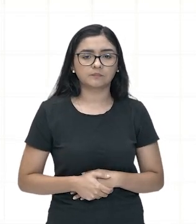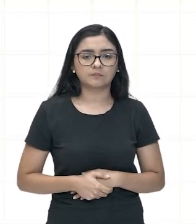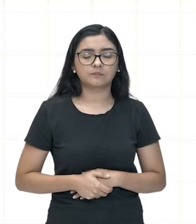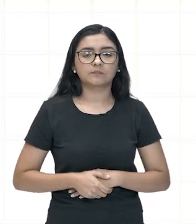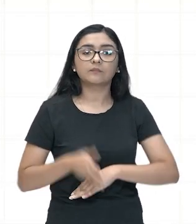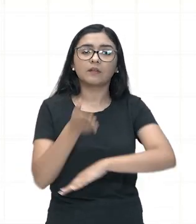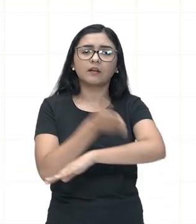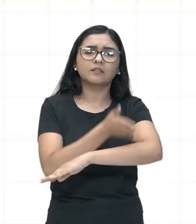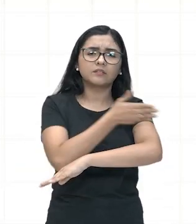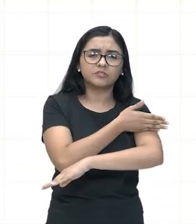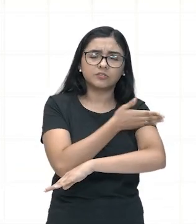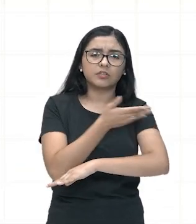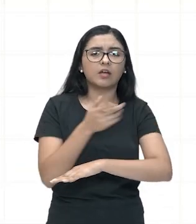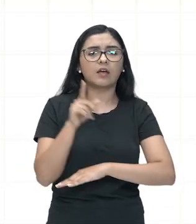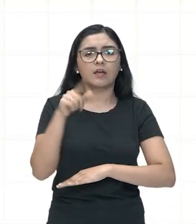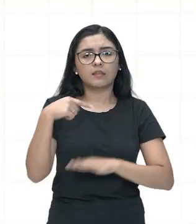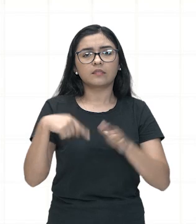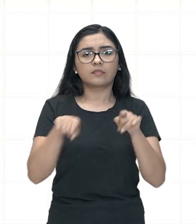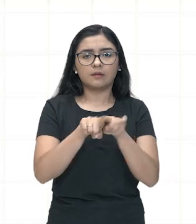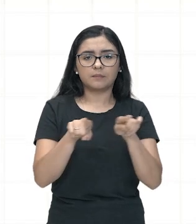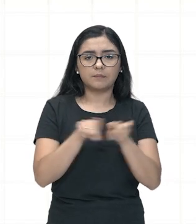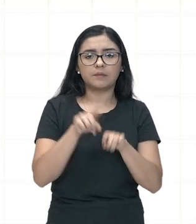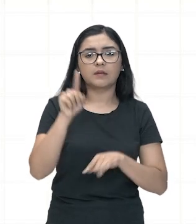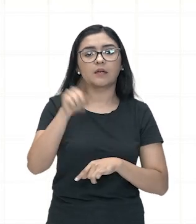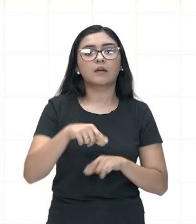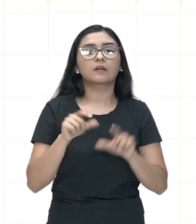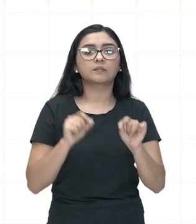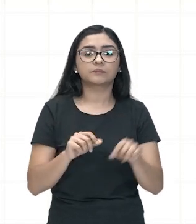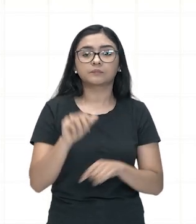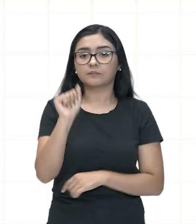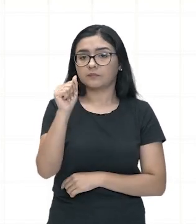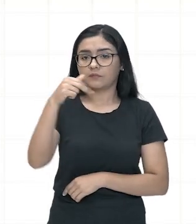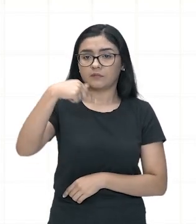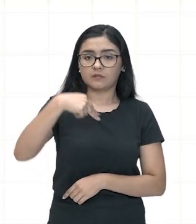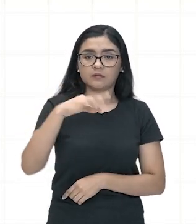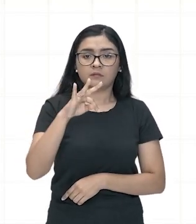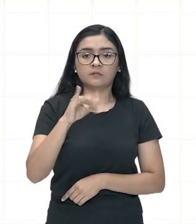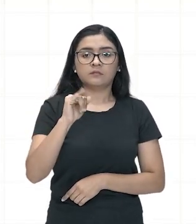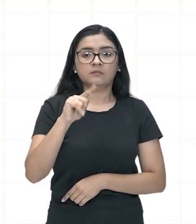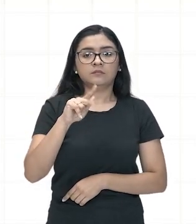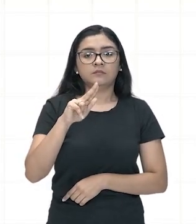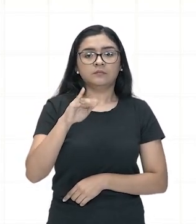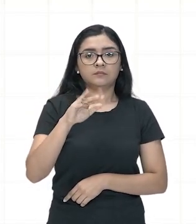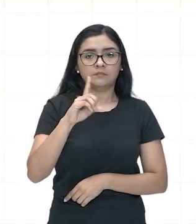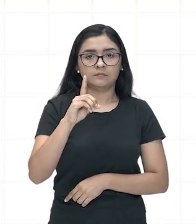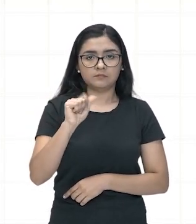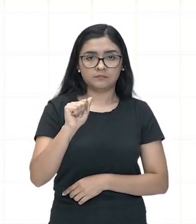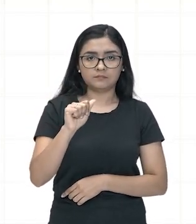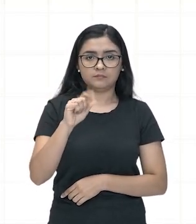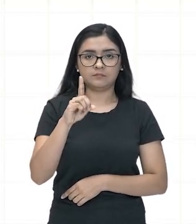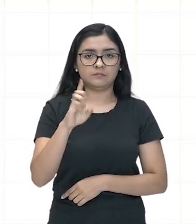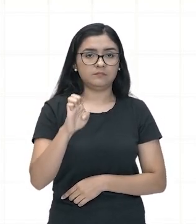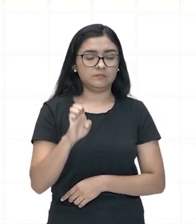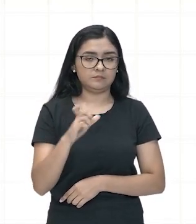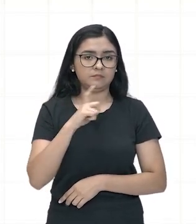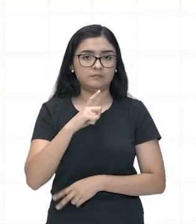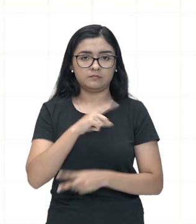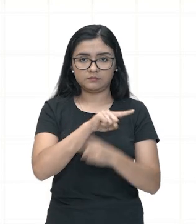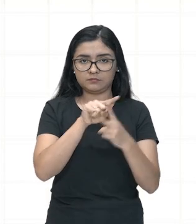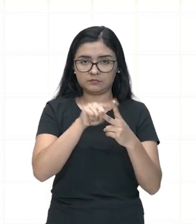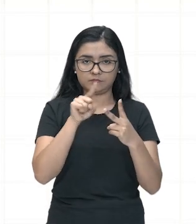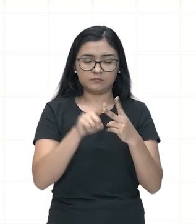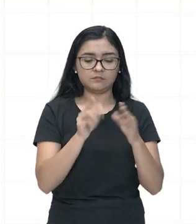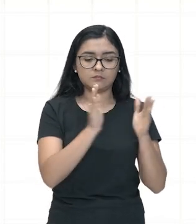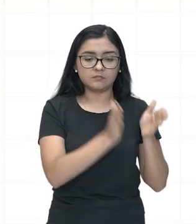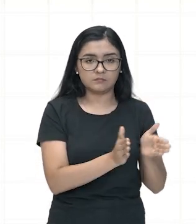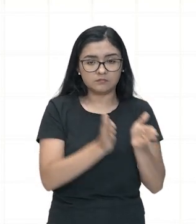Idade Antiga também é chamada de Antiguidade e ela é dividida em duas partes. A gente vai